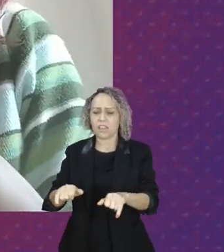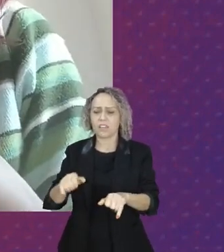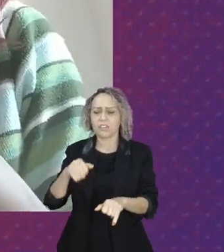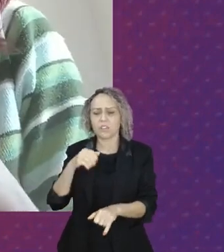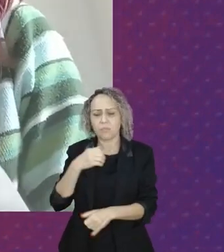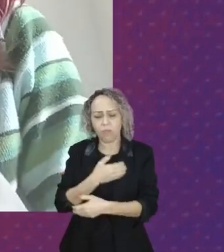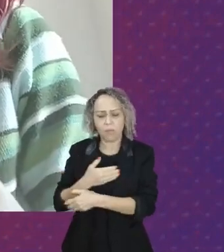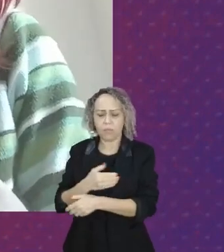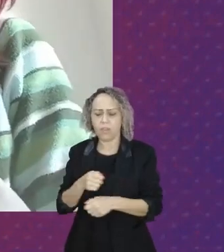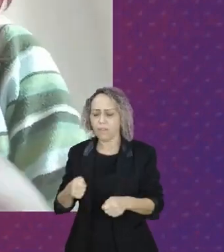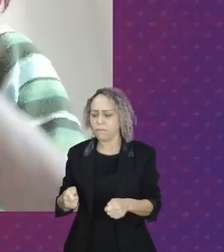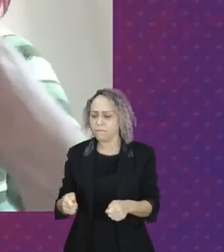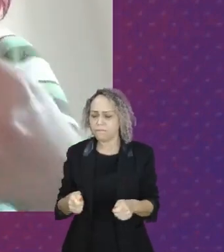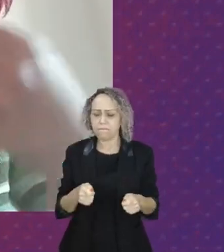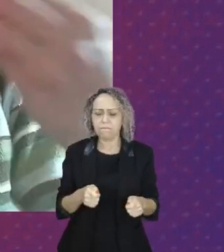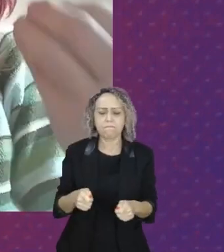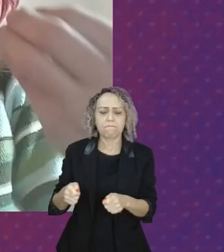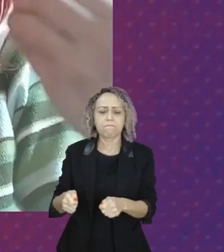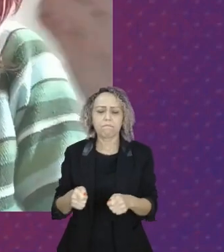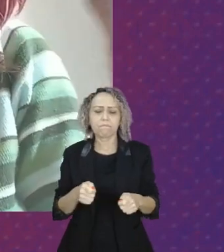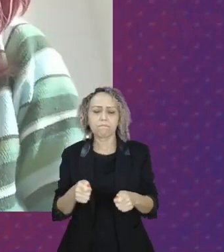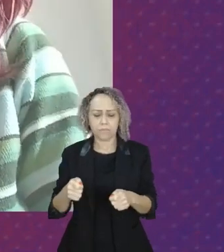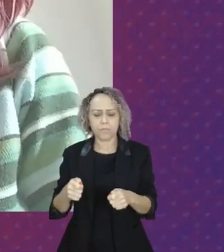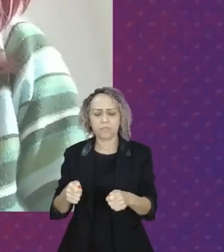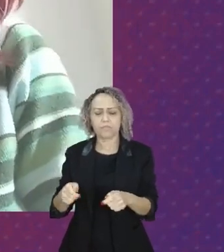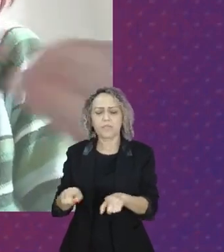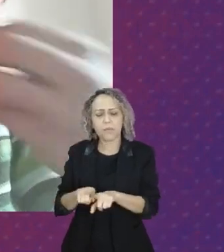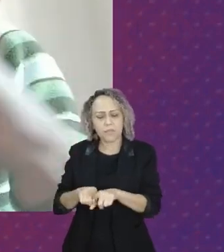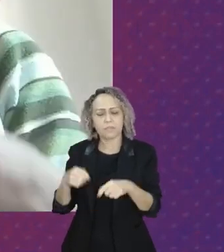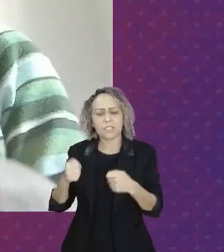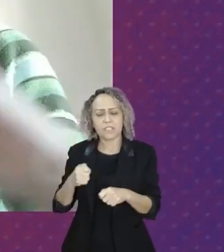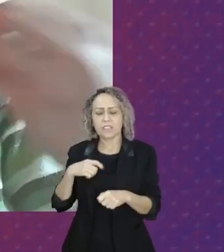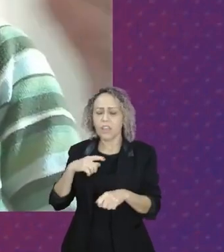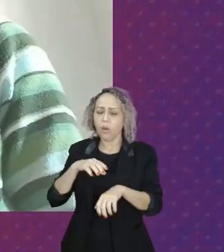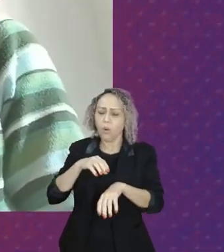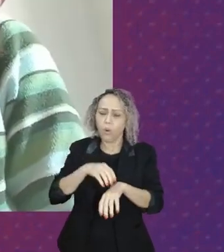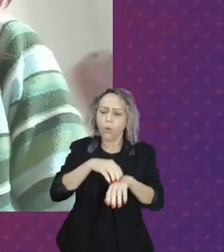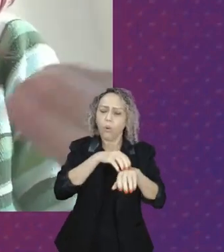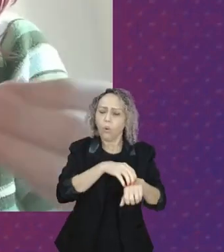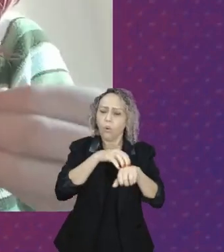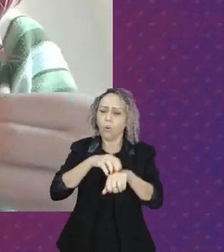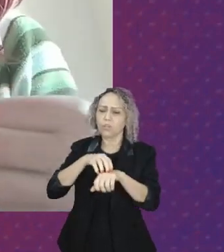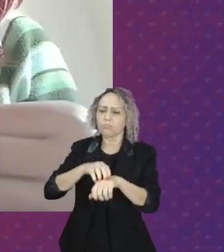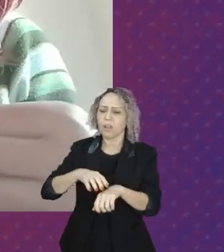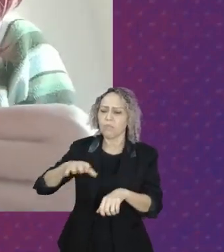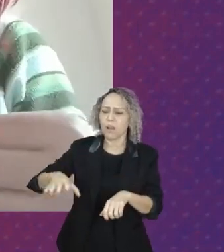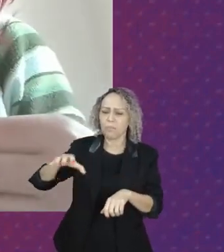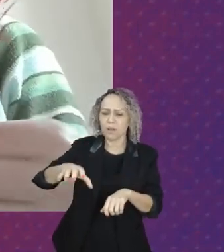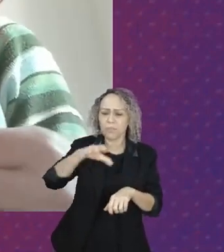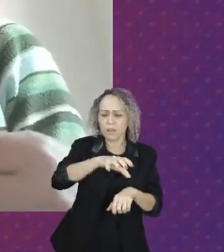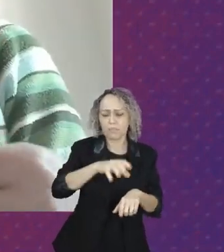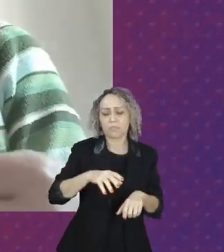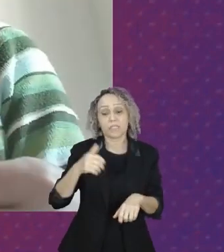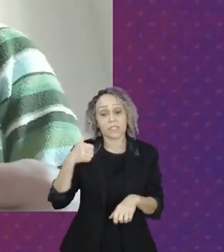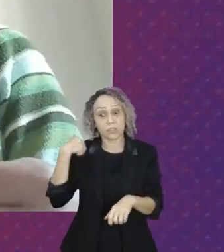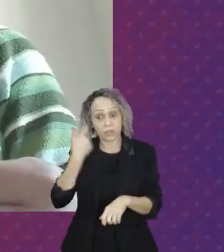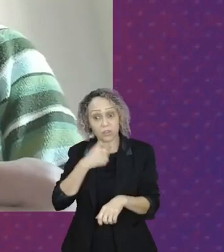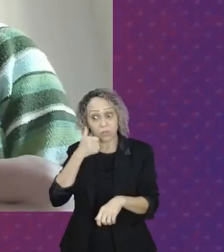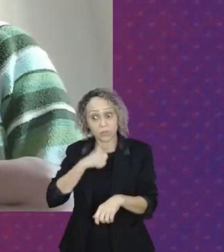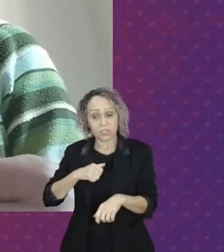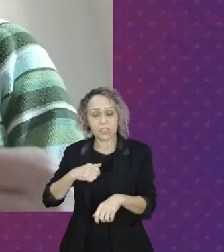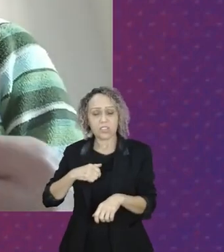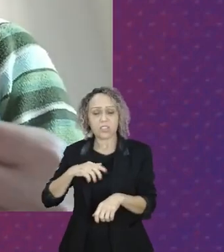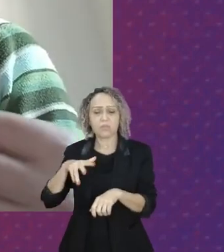disponíveis nas mais diversas regiões para que a gente consiga se locomover de um lugar para o outro. É